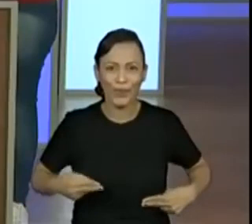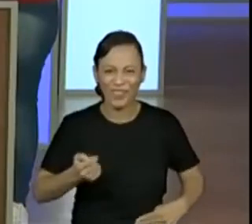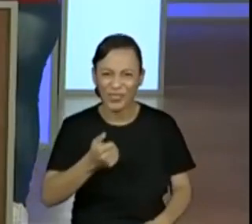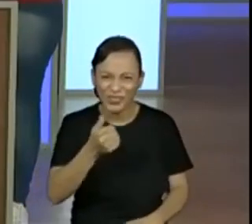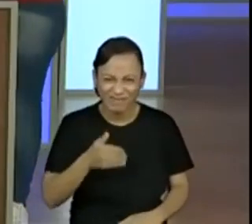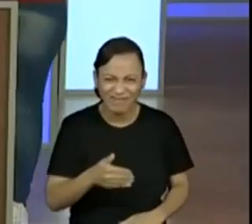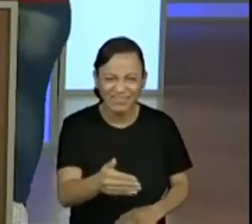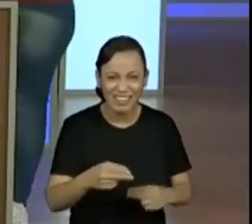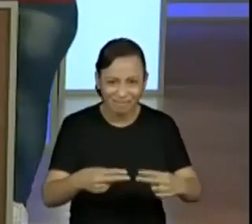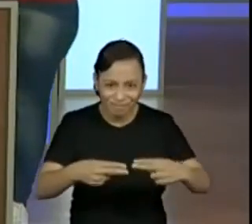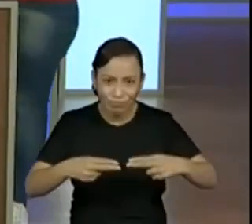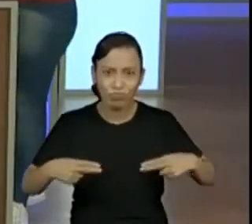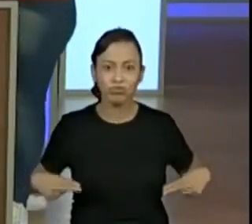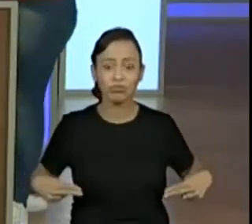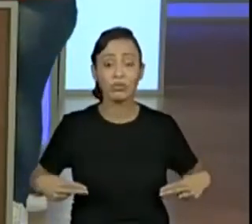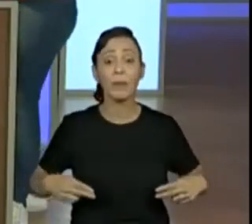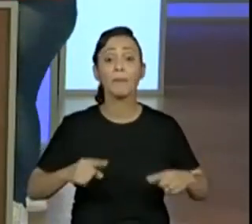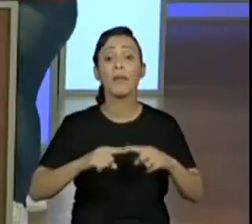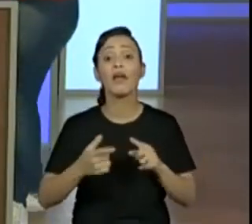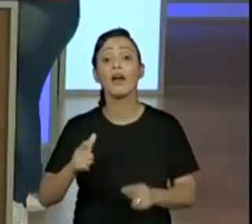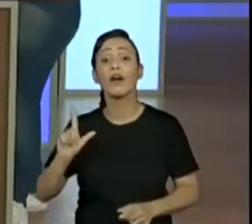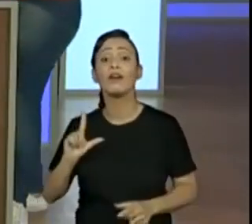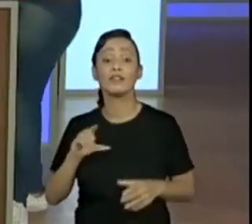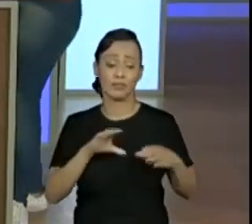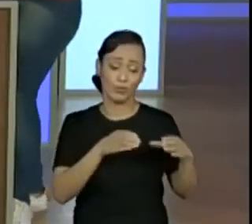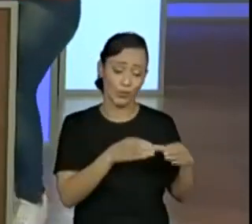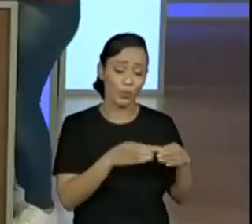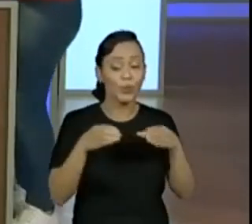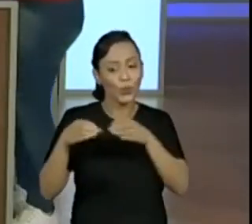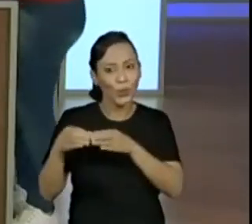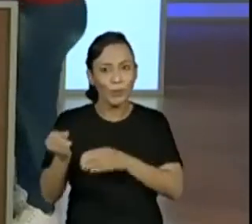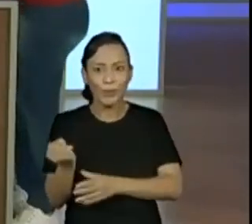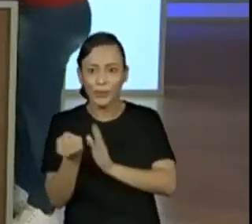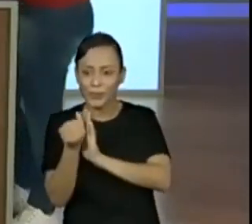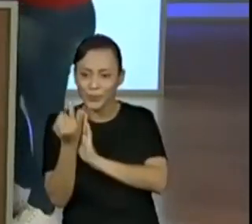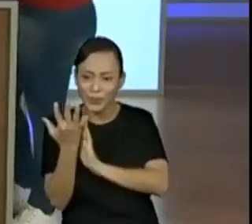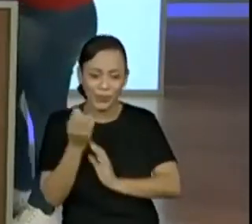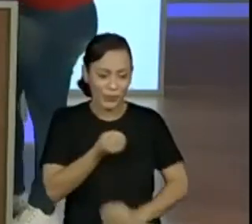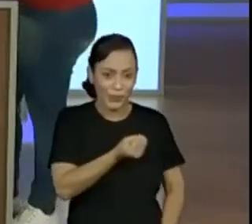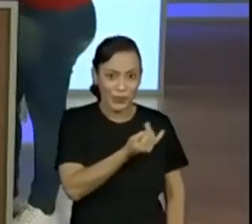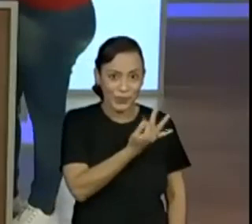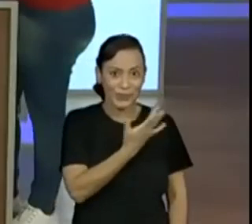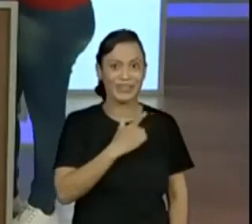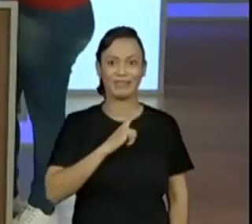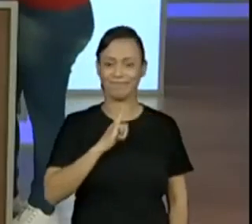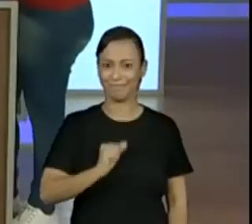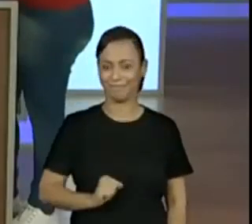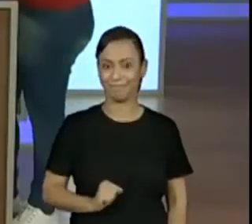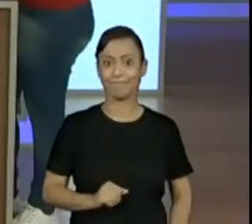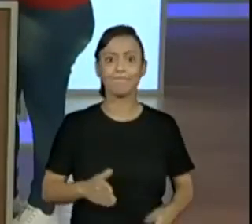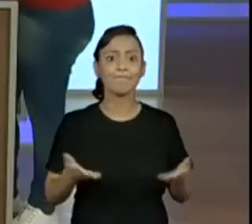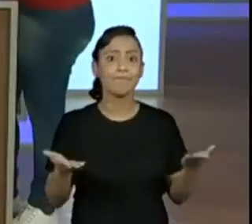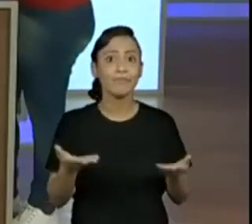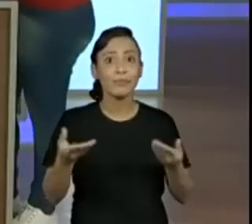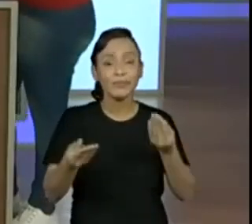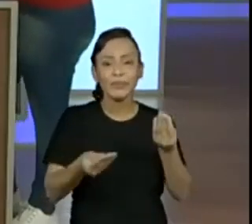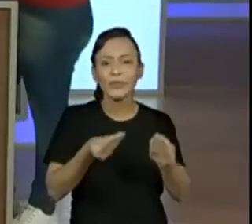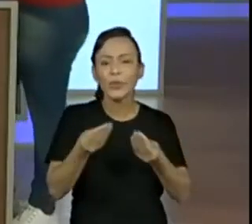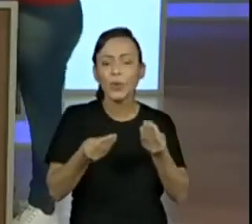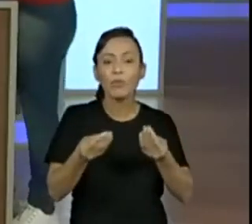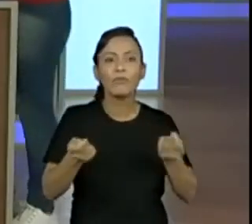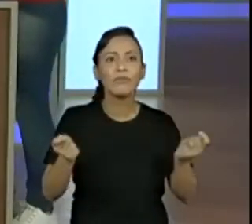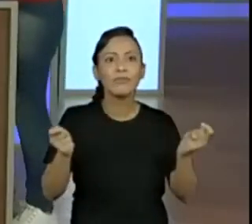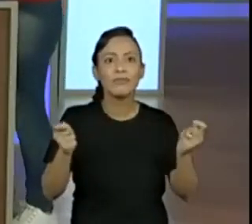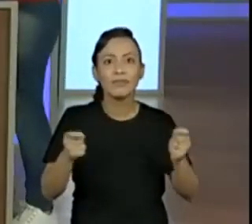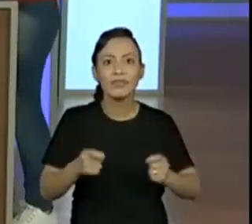vitória. Mas ainda tinha todos os outros participantes, né? Exato. A gente pode agora representar em